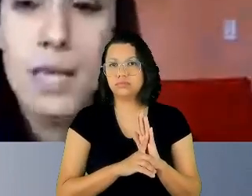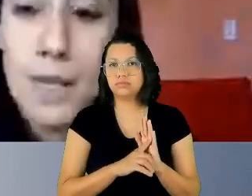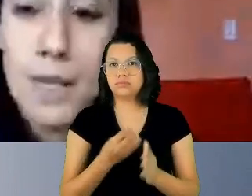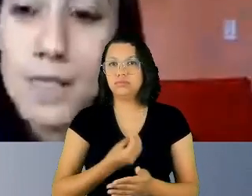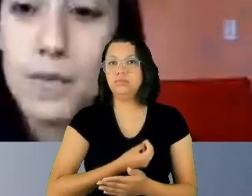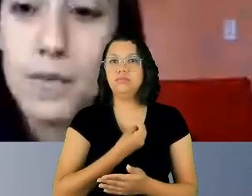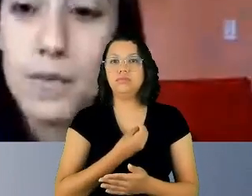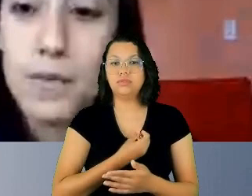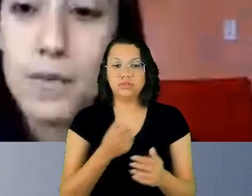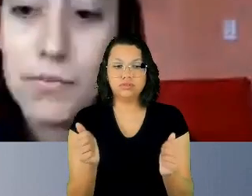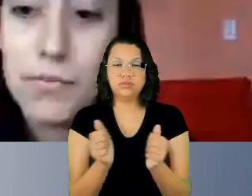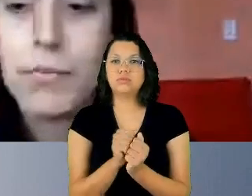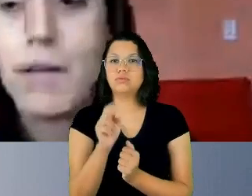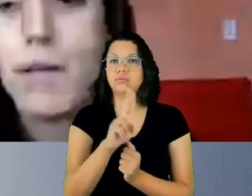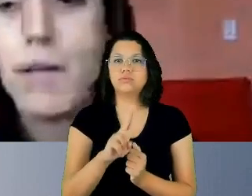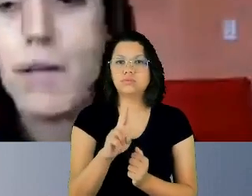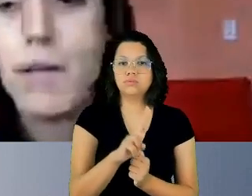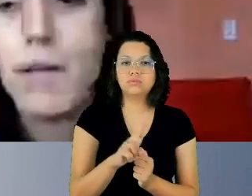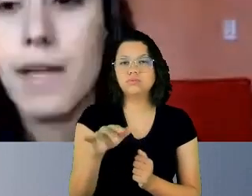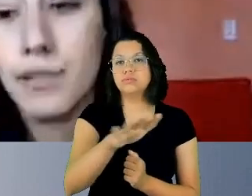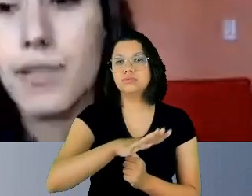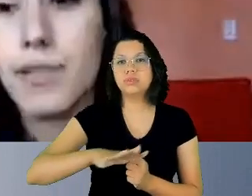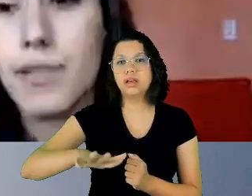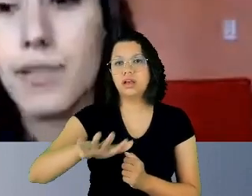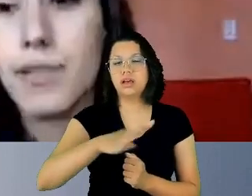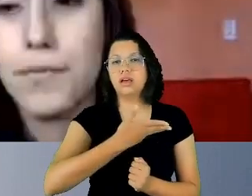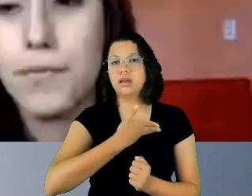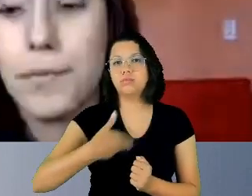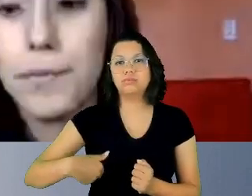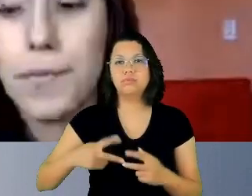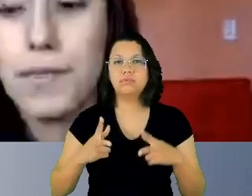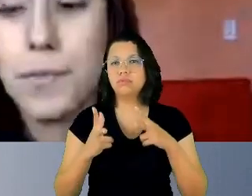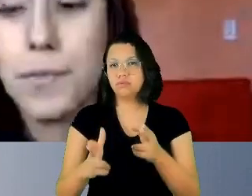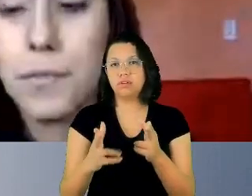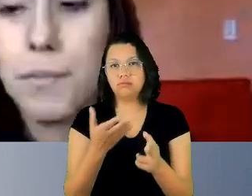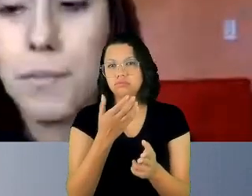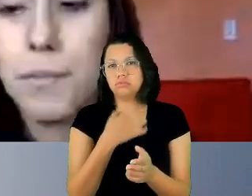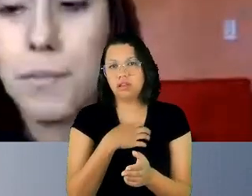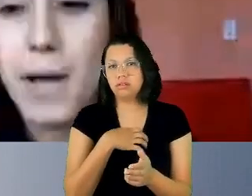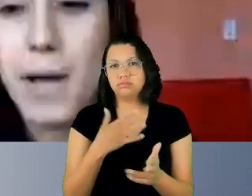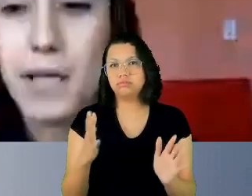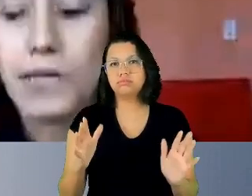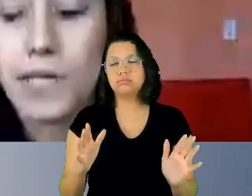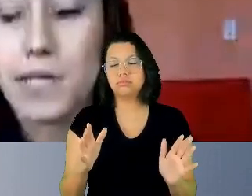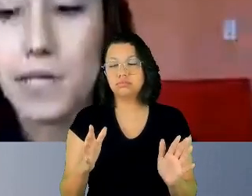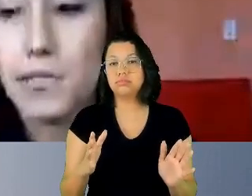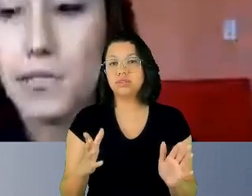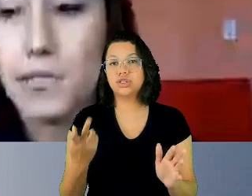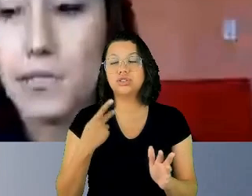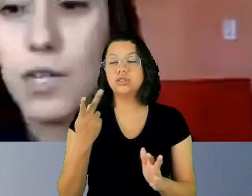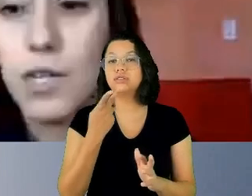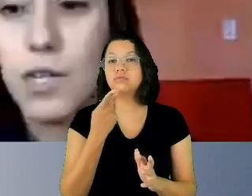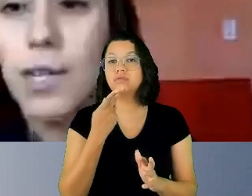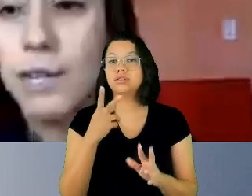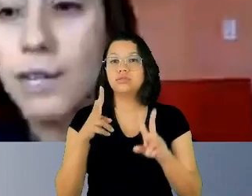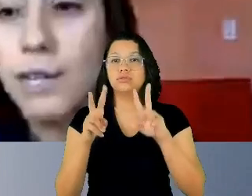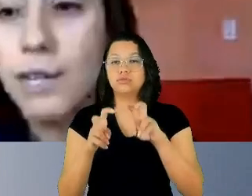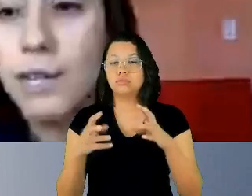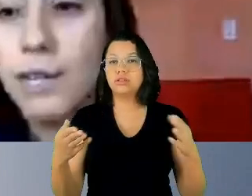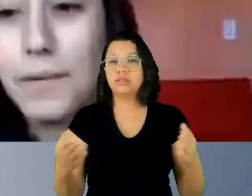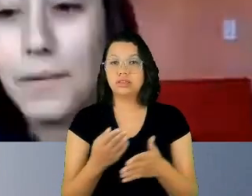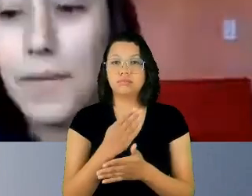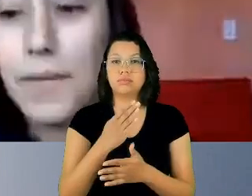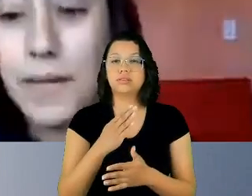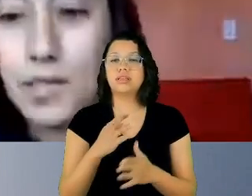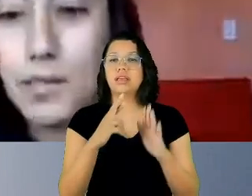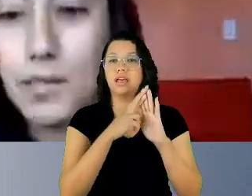da mesma forma, a gente está falando sobre esse princípio básico, né? De ter esse direito. certo. Então,